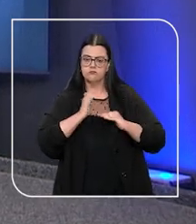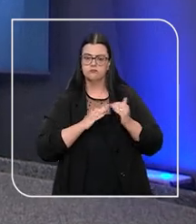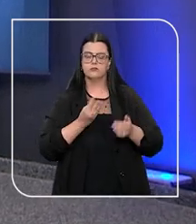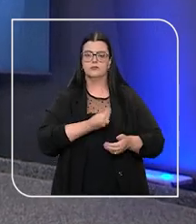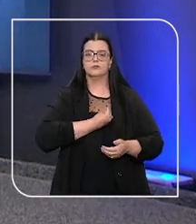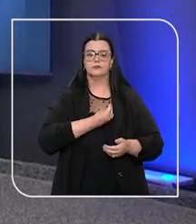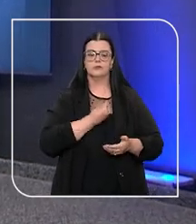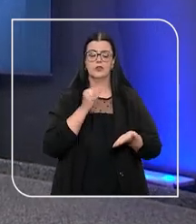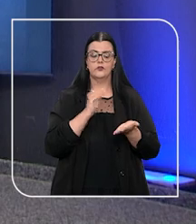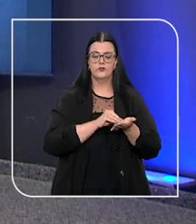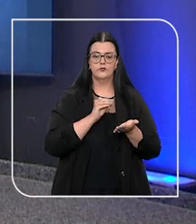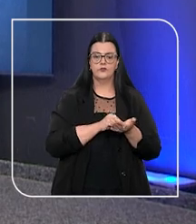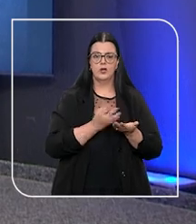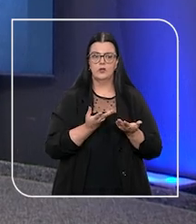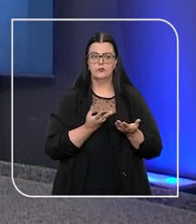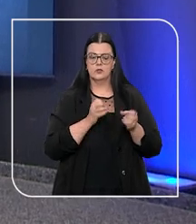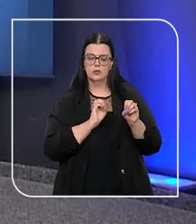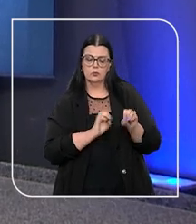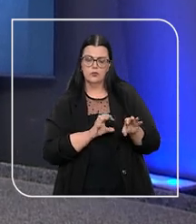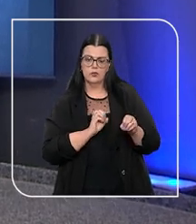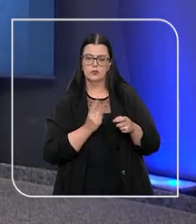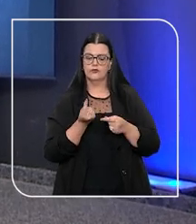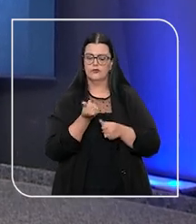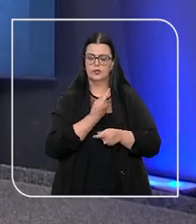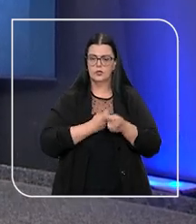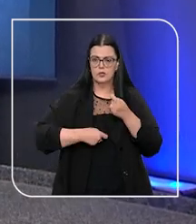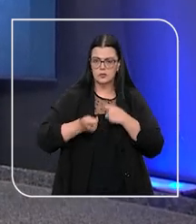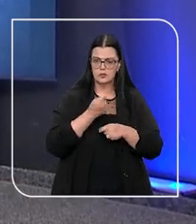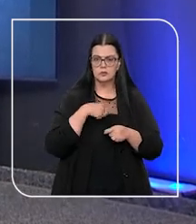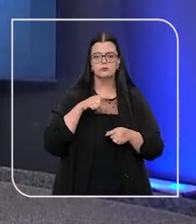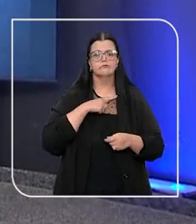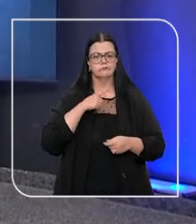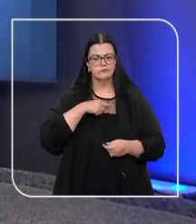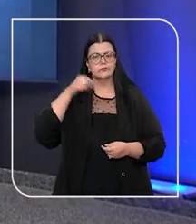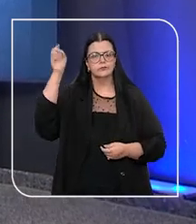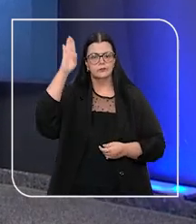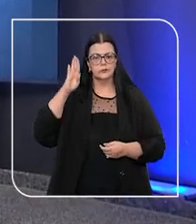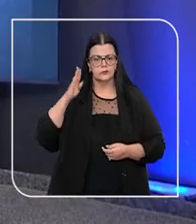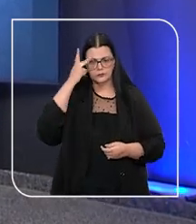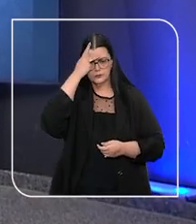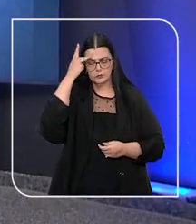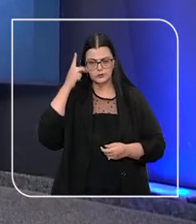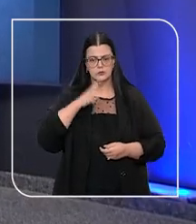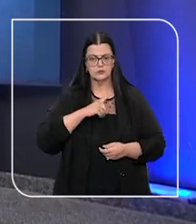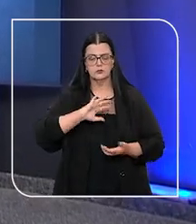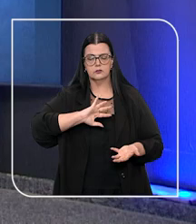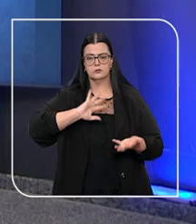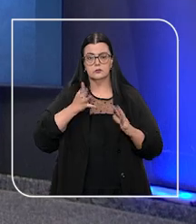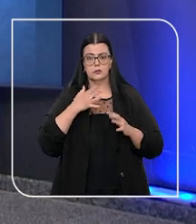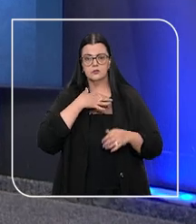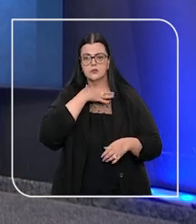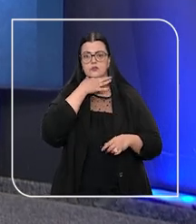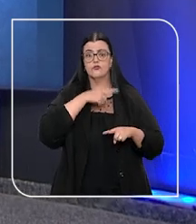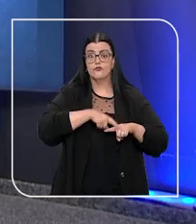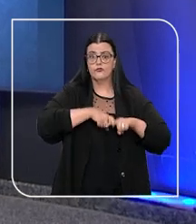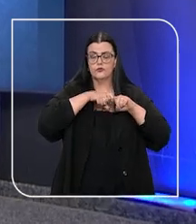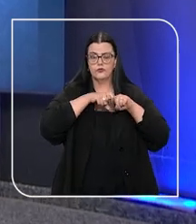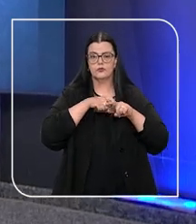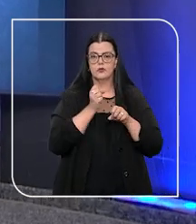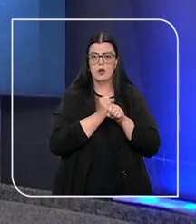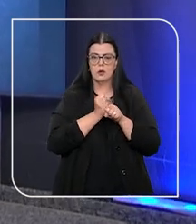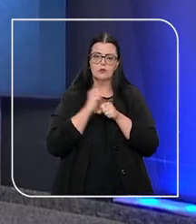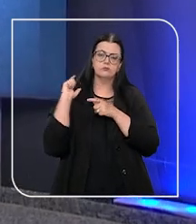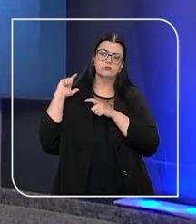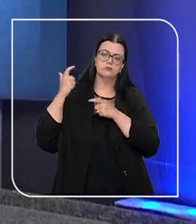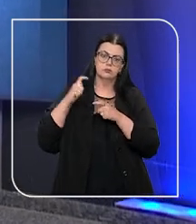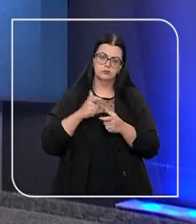de vida e que, junto com a falta de educação financeira, vem levando tantos brasileiros a uma situação de endividamento nos